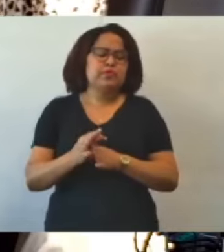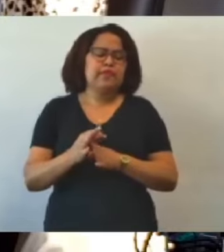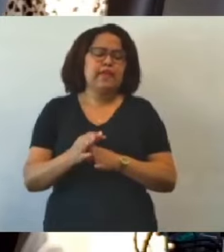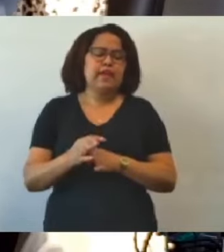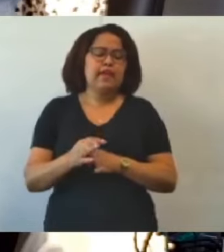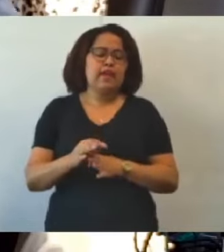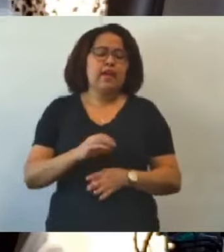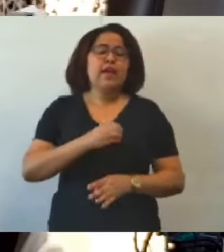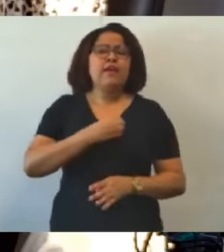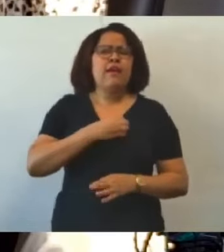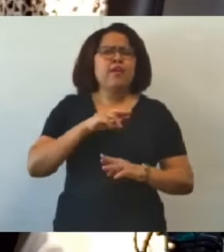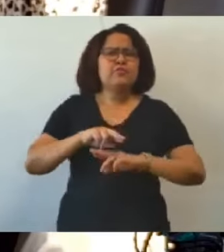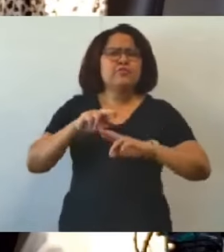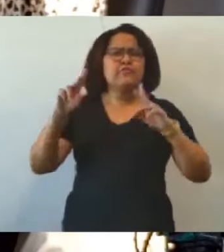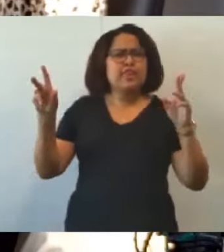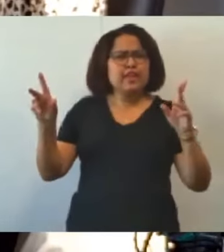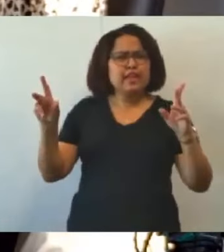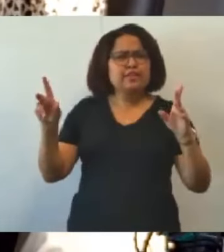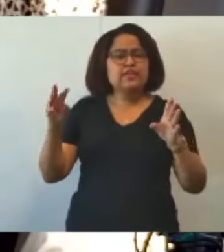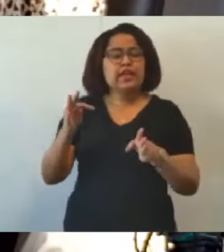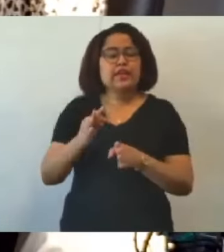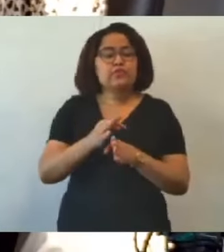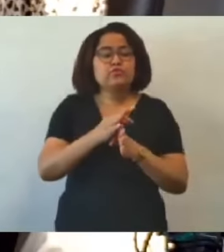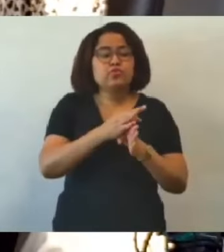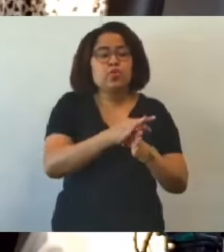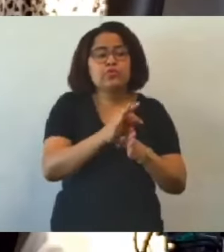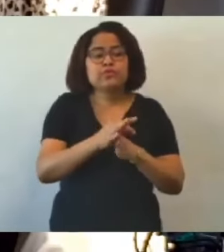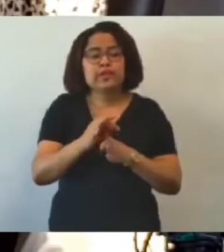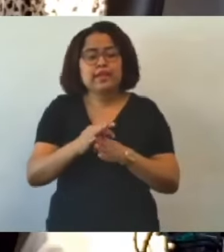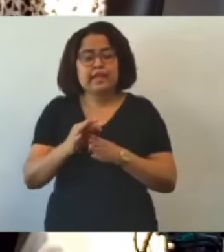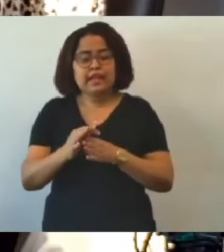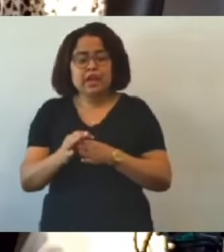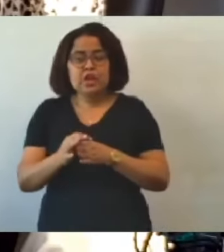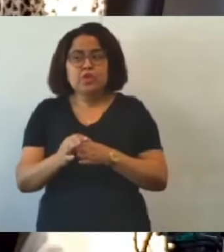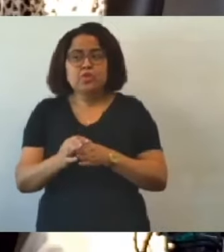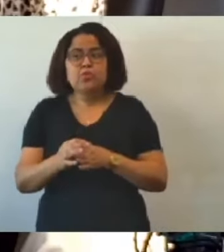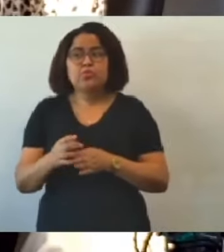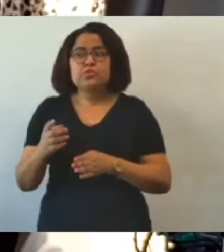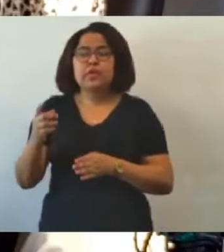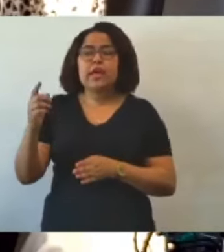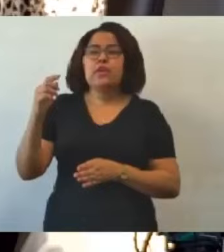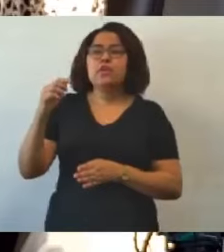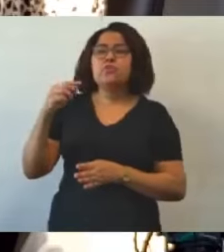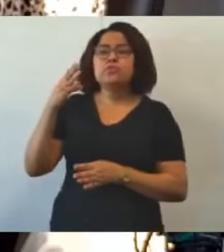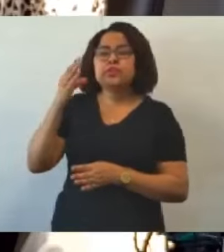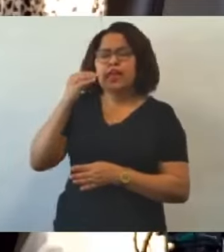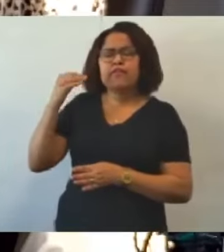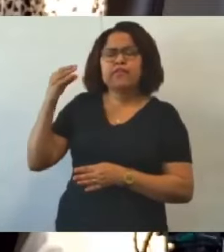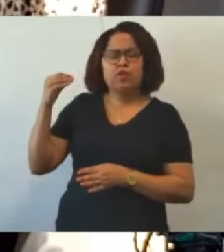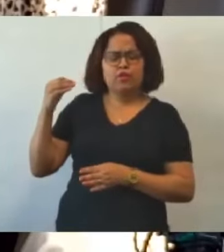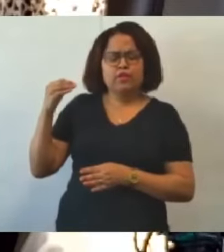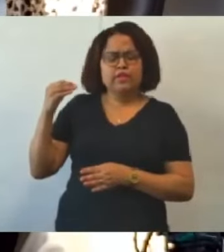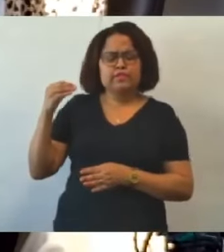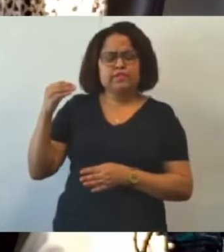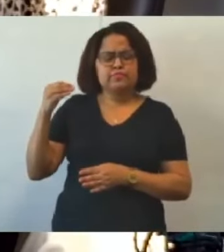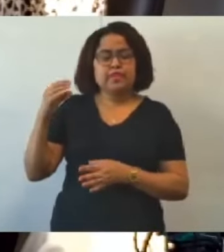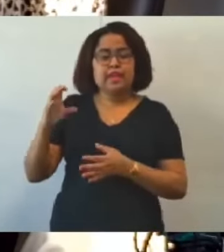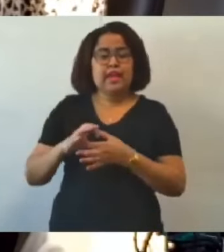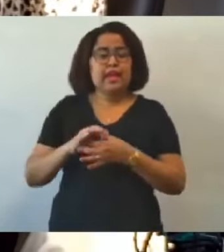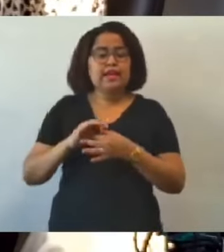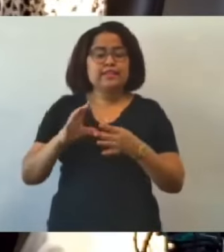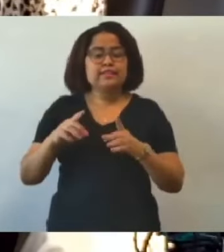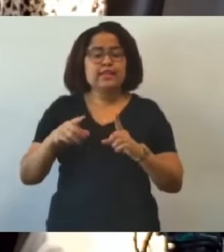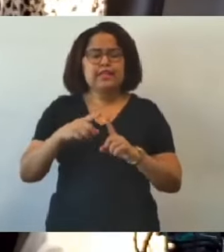diferença entre os conselheiros e os servidores municipais. A gente pegou como exemplo a licença maternidade e